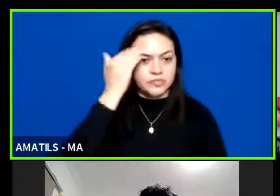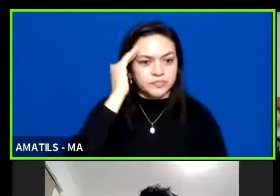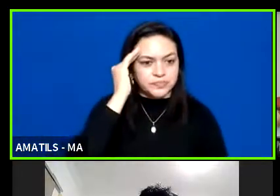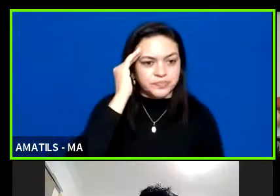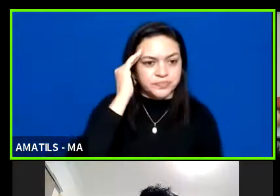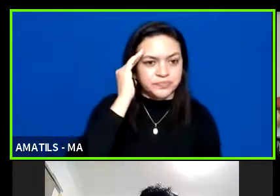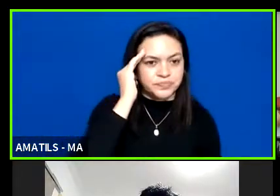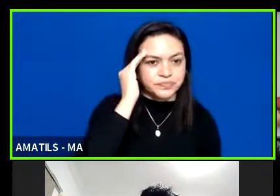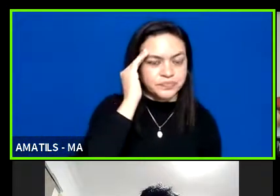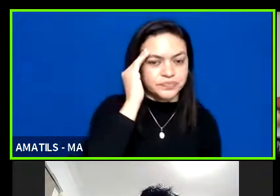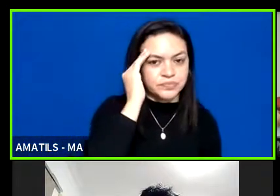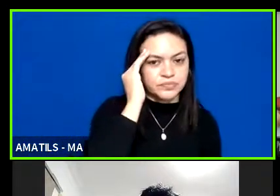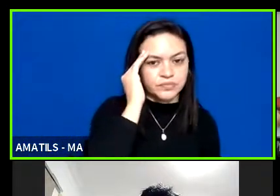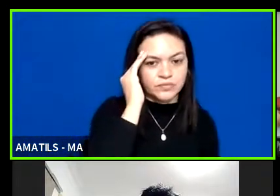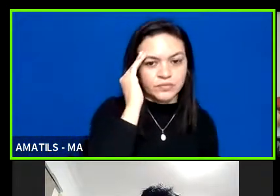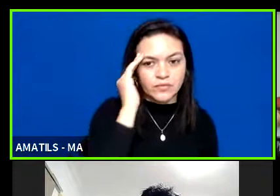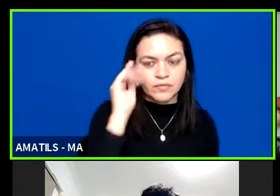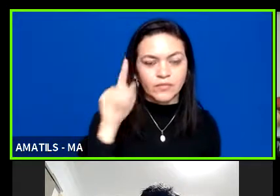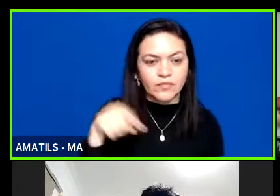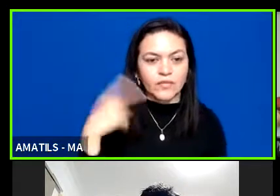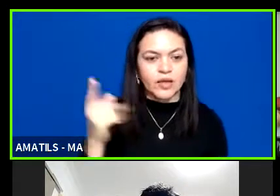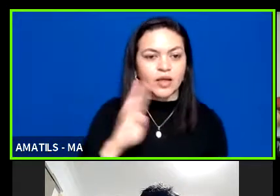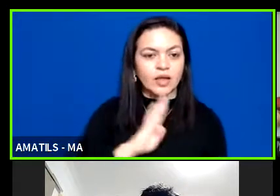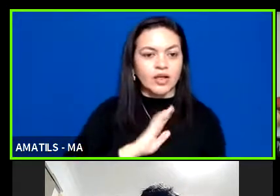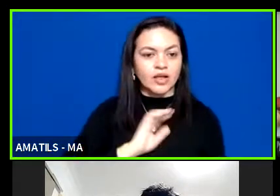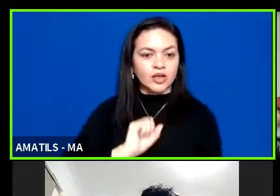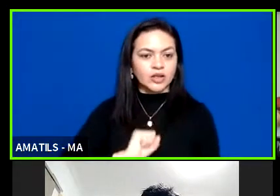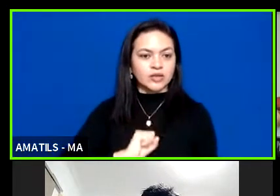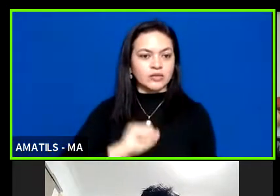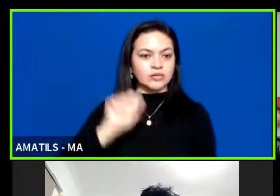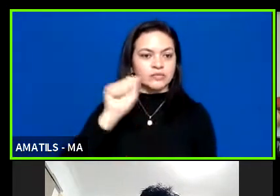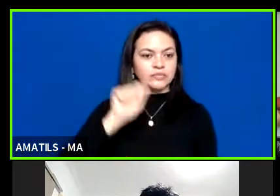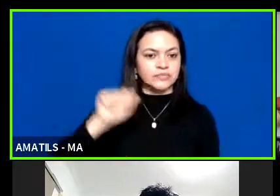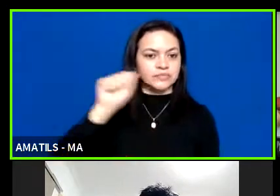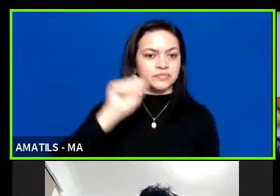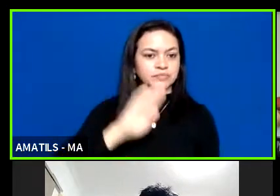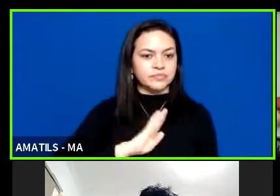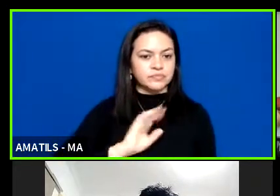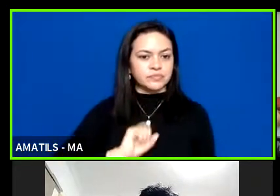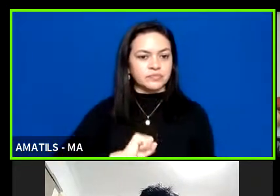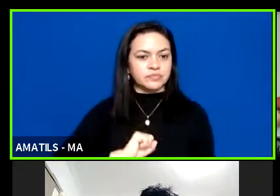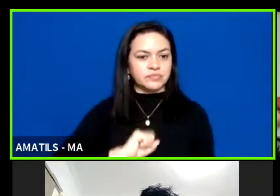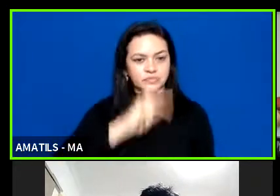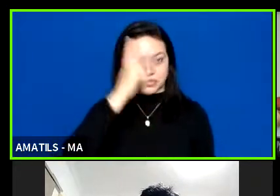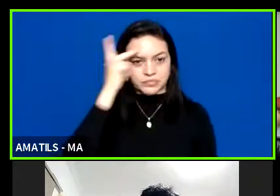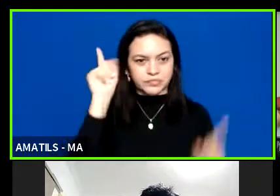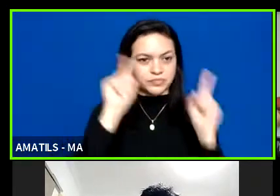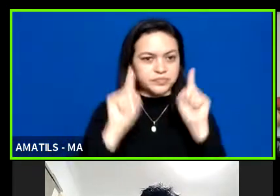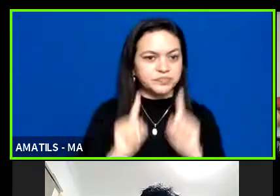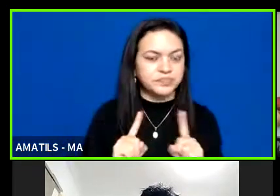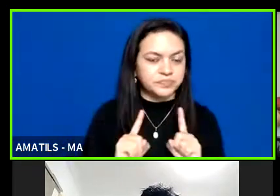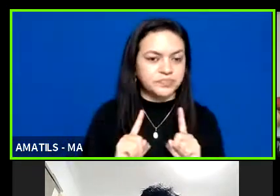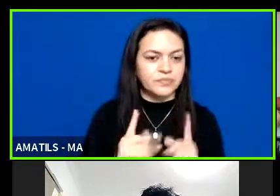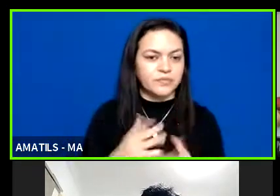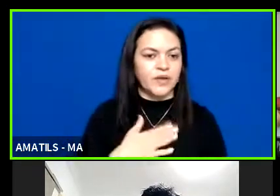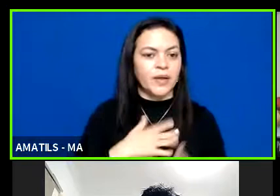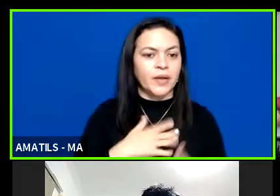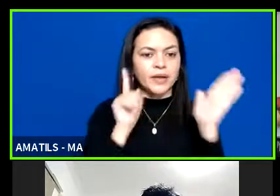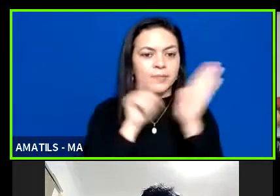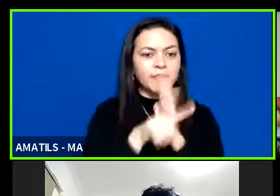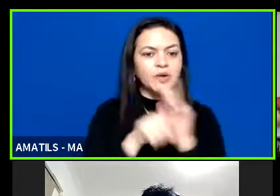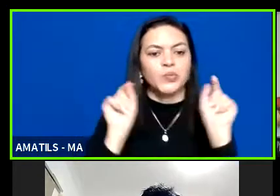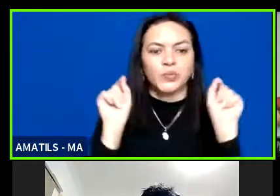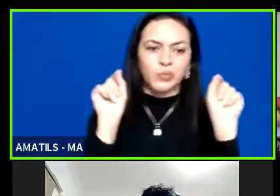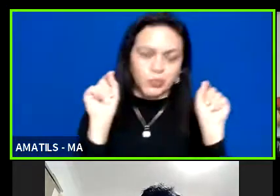boa noite eu estou aqui apresentando a associação Balsas da Pessoa da Ciença minha pergunta é o seguinte